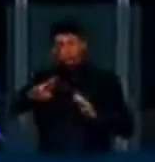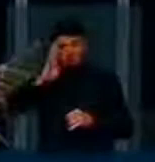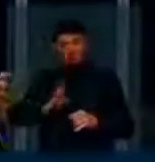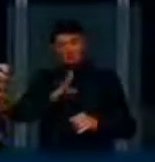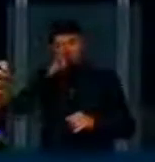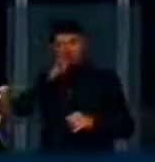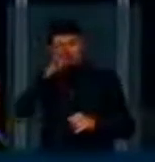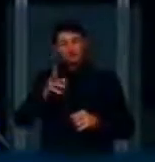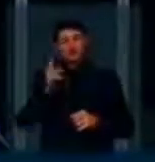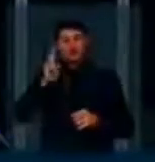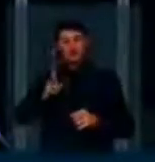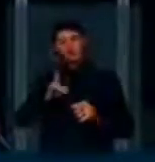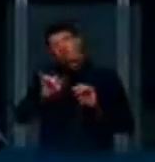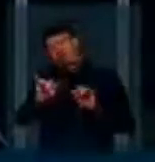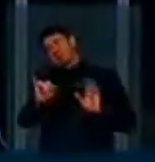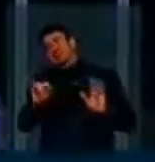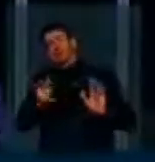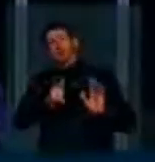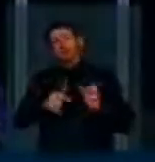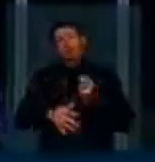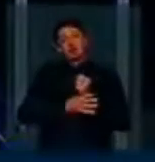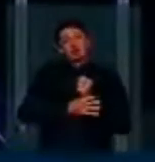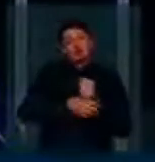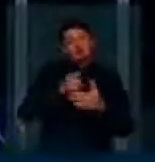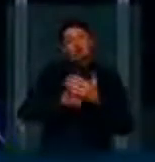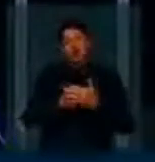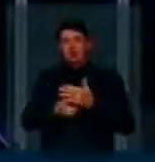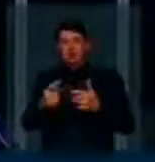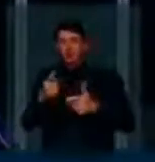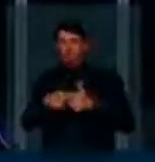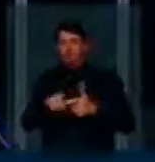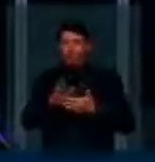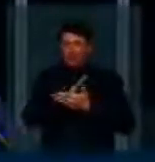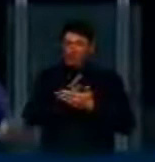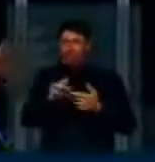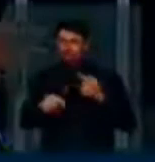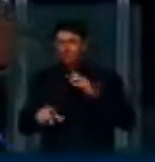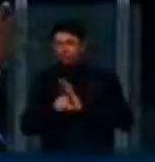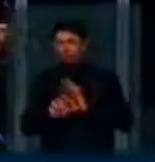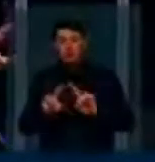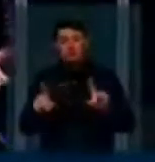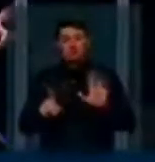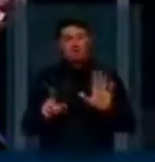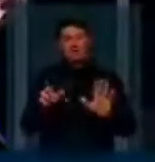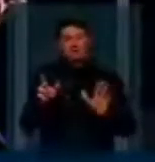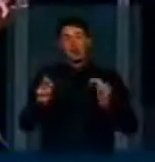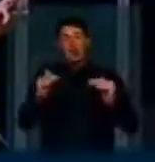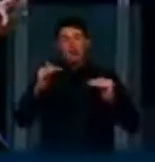isso, por outro lado, gerasse a segurança para combater determinados ilícitos. Então, vejam, esse equilíbrio entre